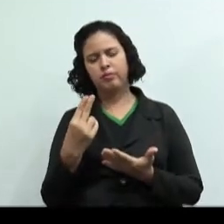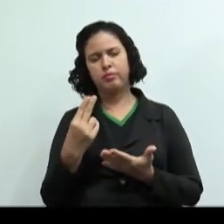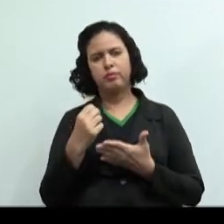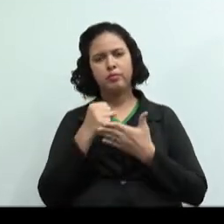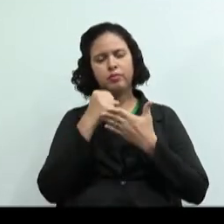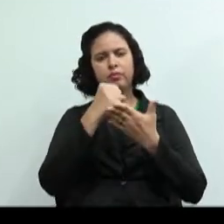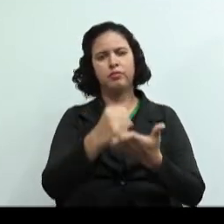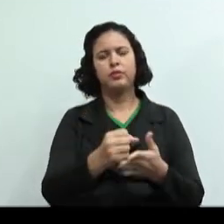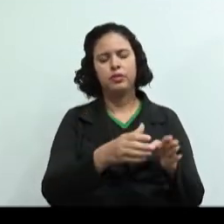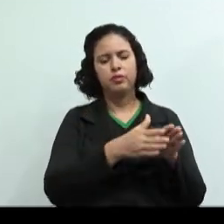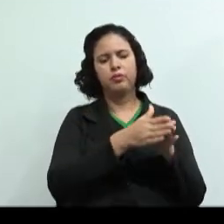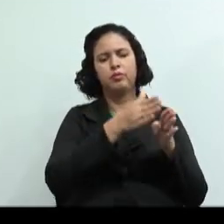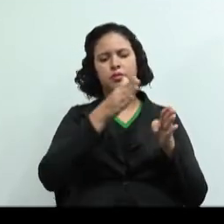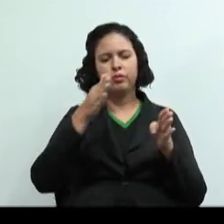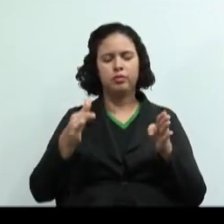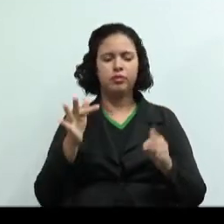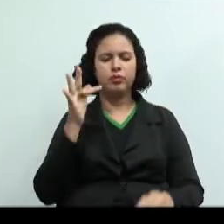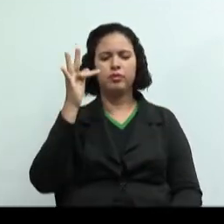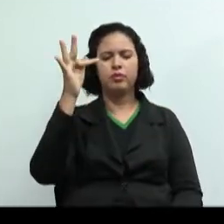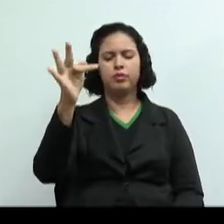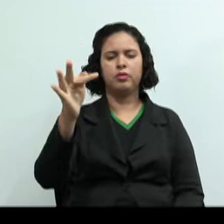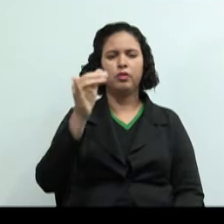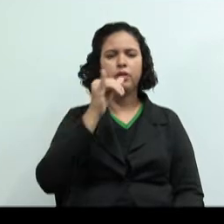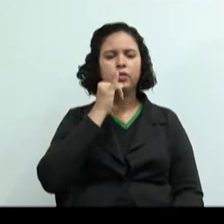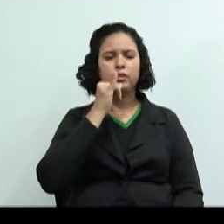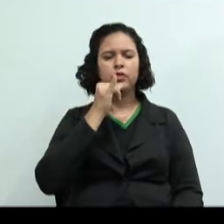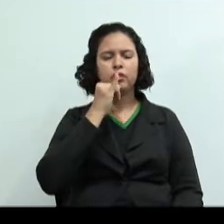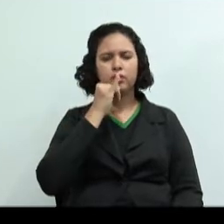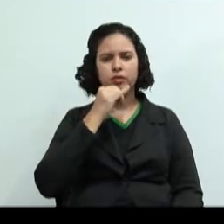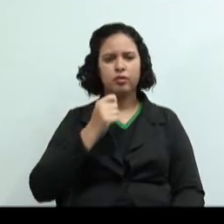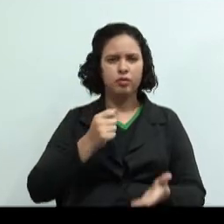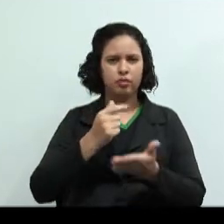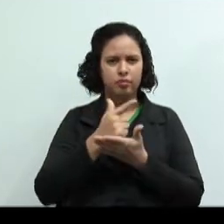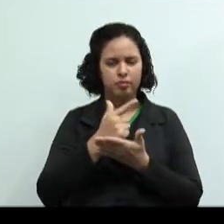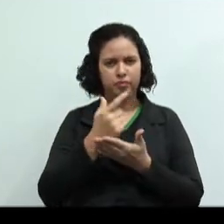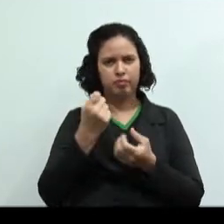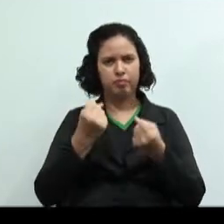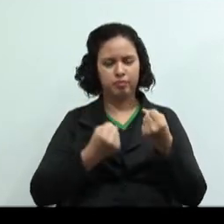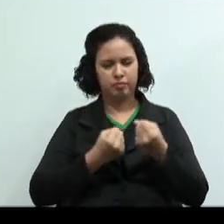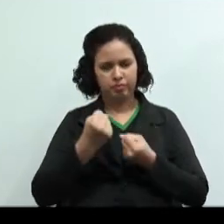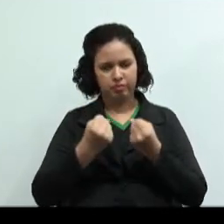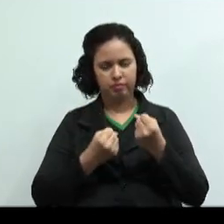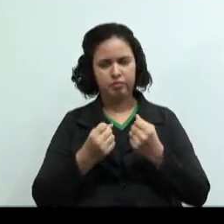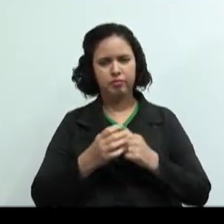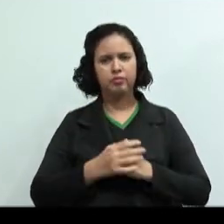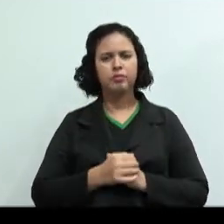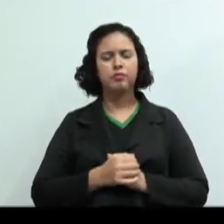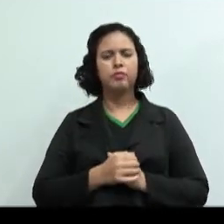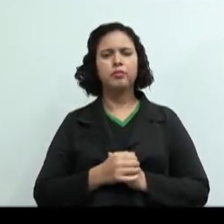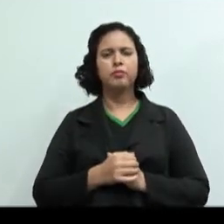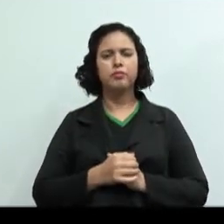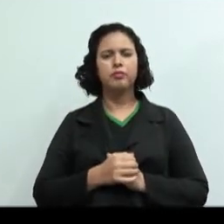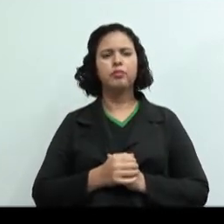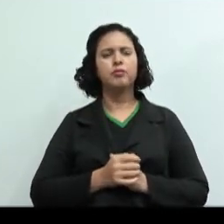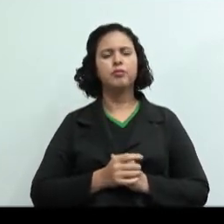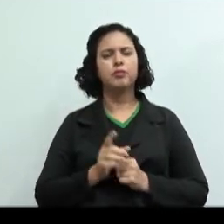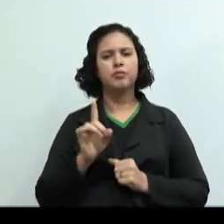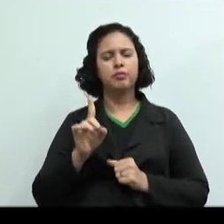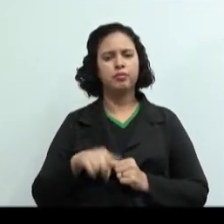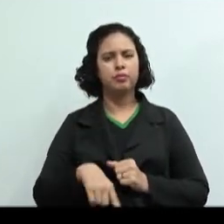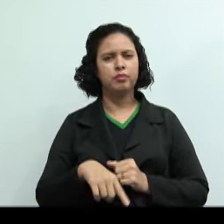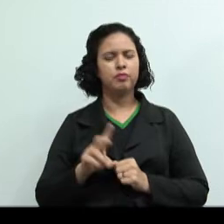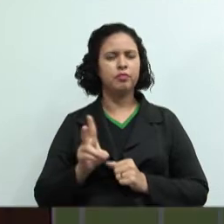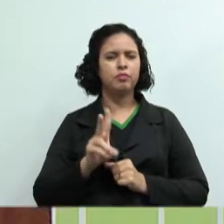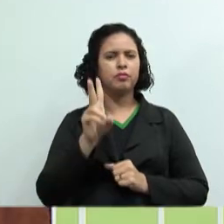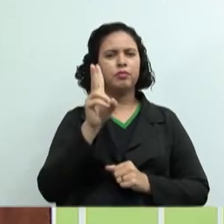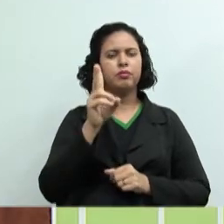a períodos futuros. Exemplo, aquisição de veículos. Então o que é investimento? É aqueles valores lá que você vai